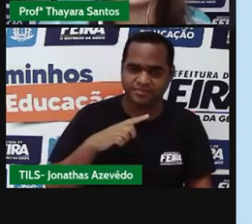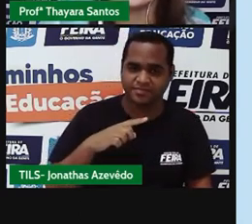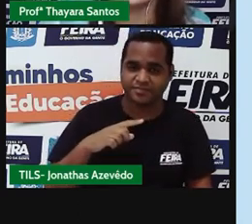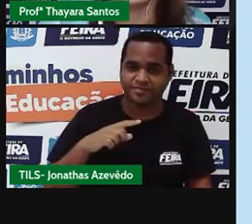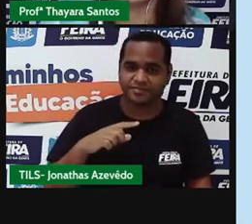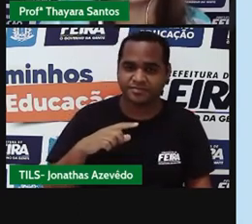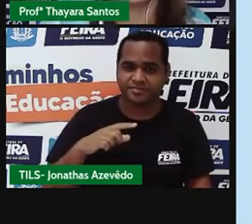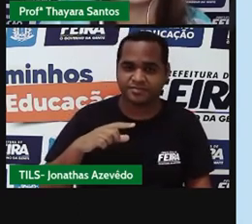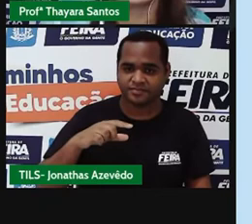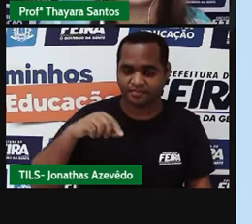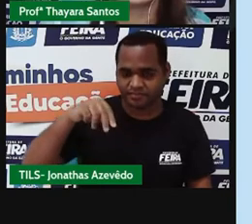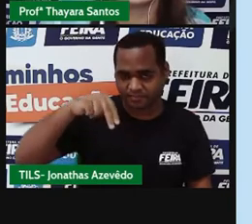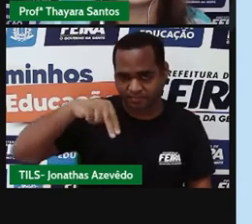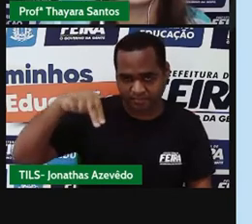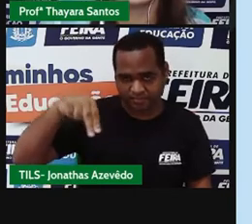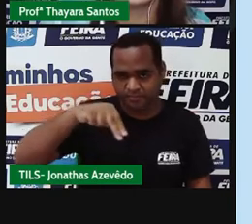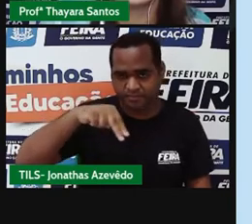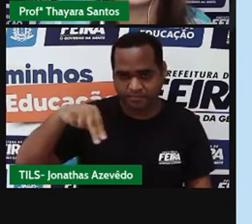nitrogênio.